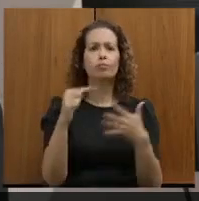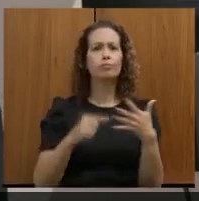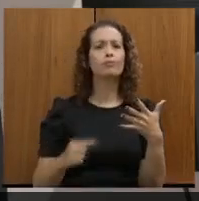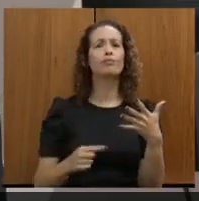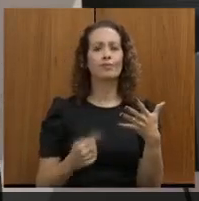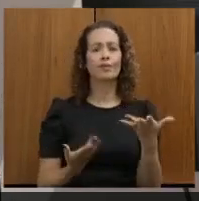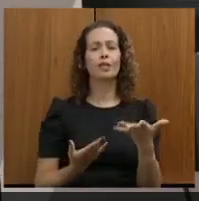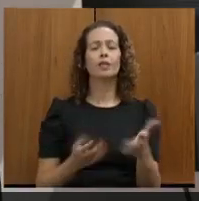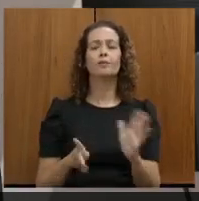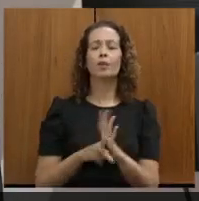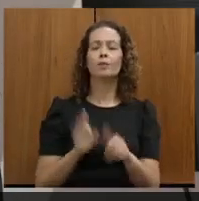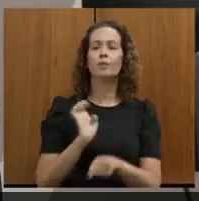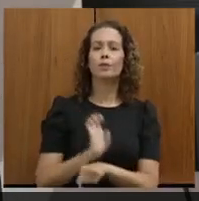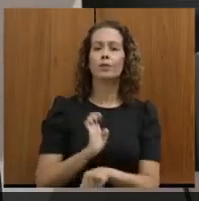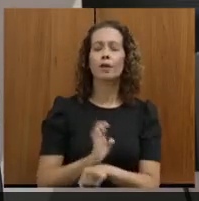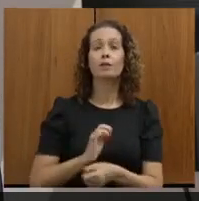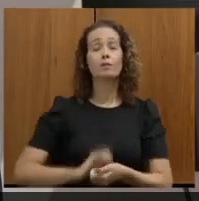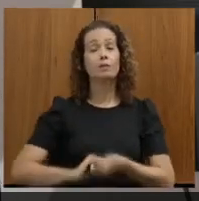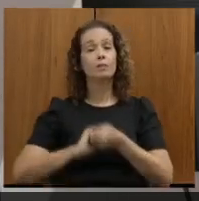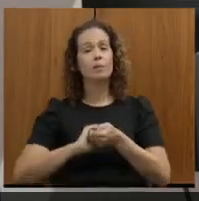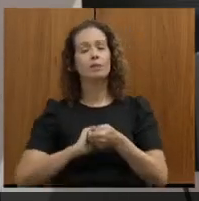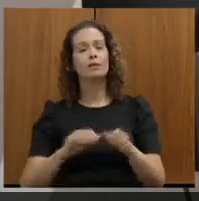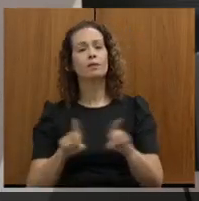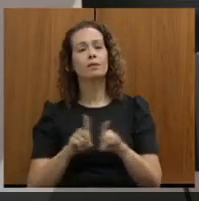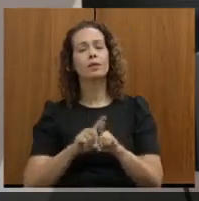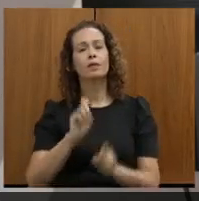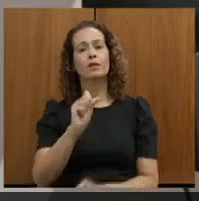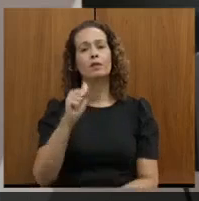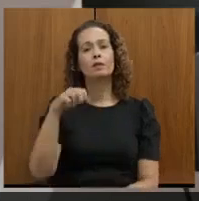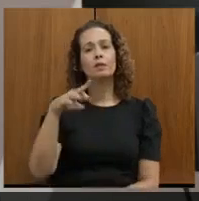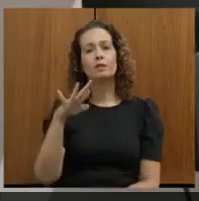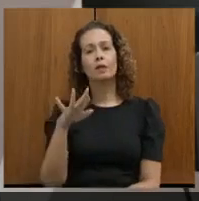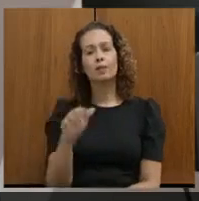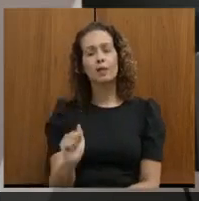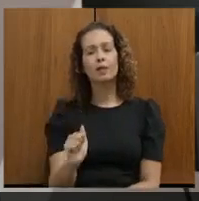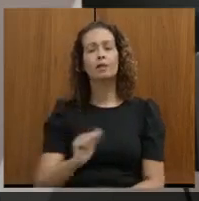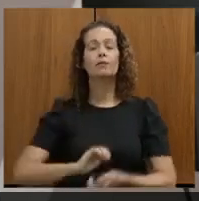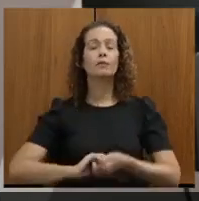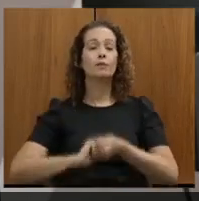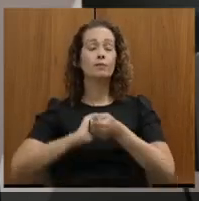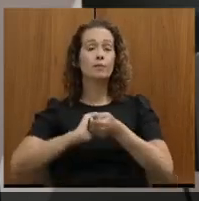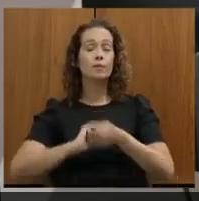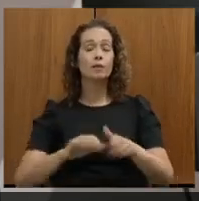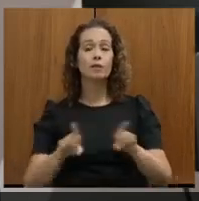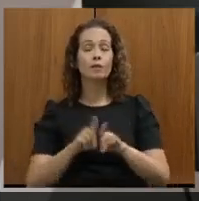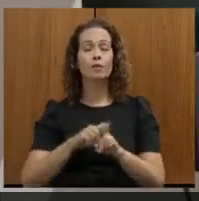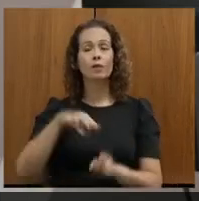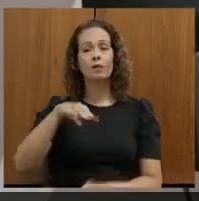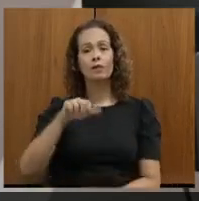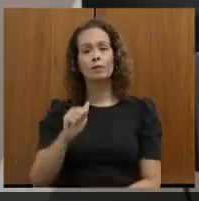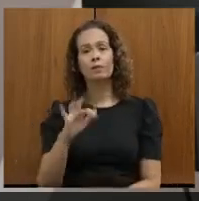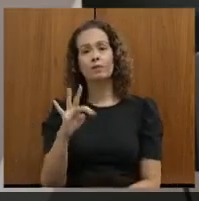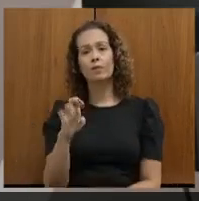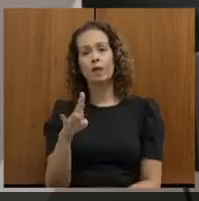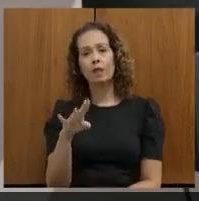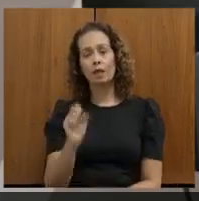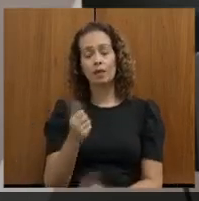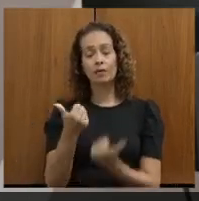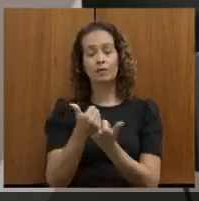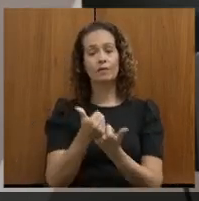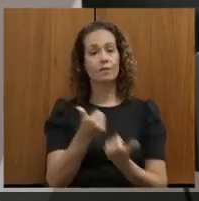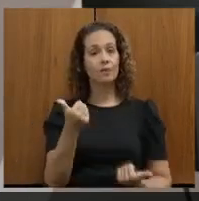Estado, cumprimentar a Samira aqui da SEGOV, cumprimentar o Matheus, nosso vice-diretor,